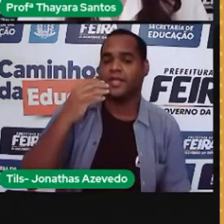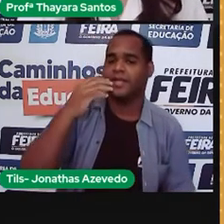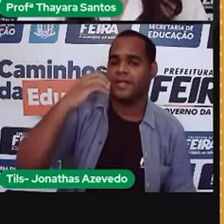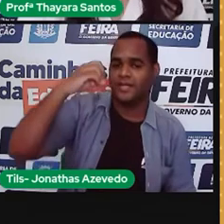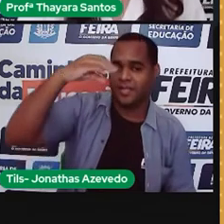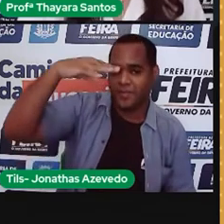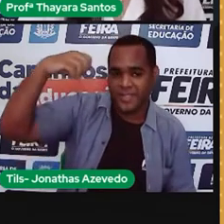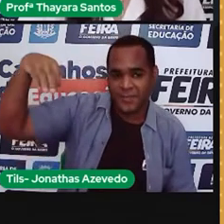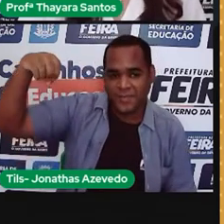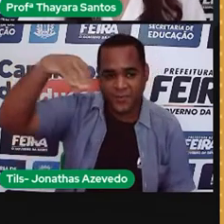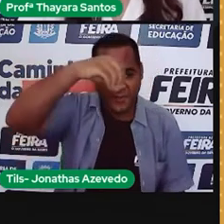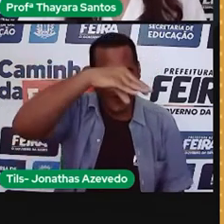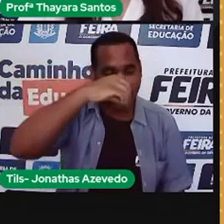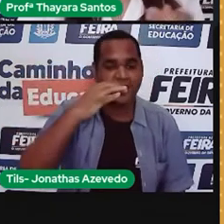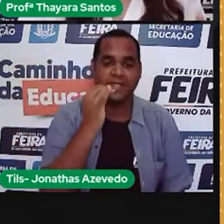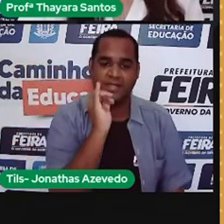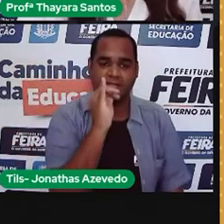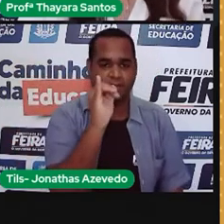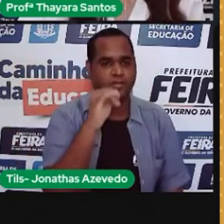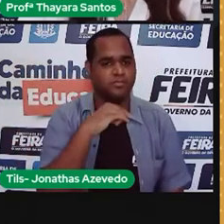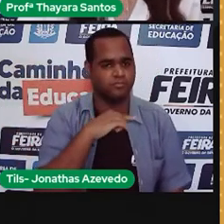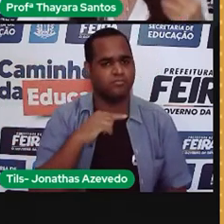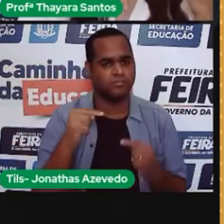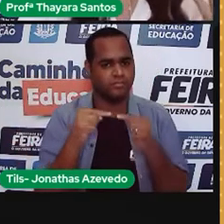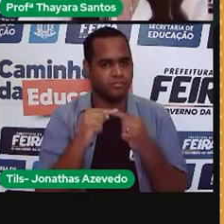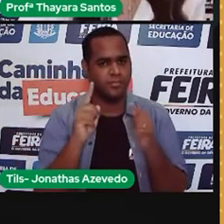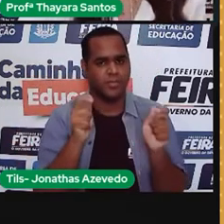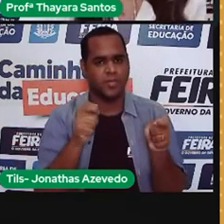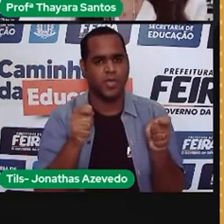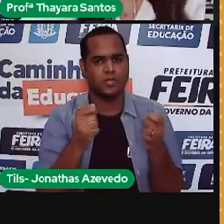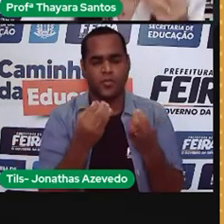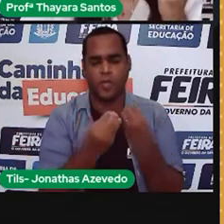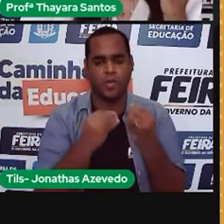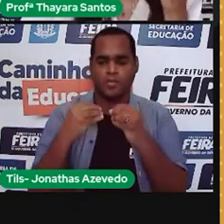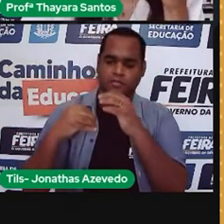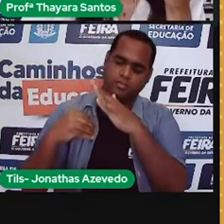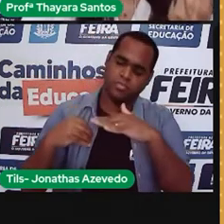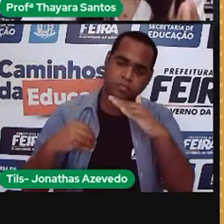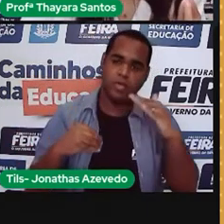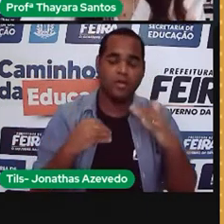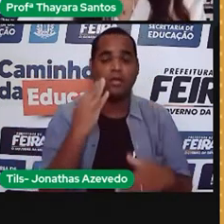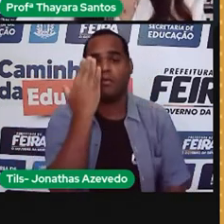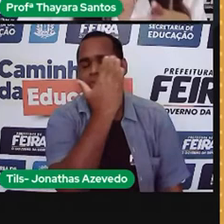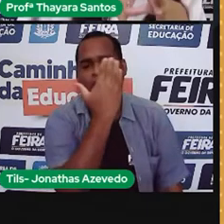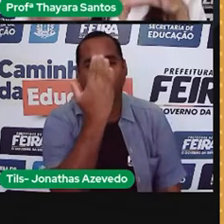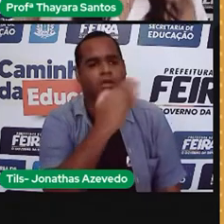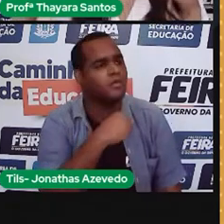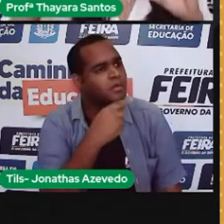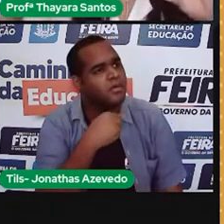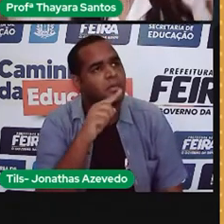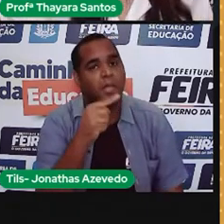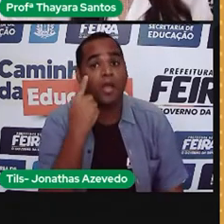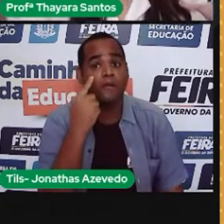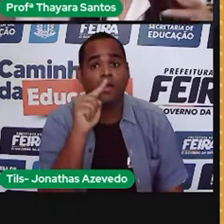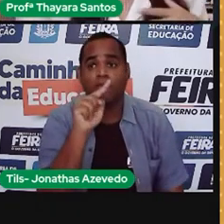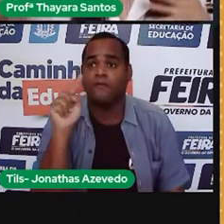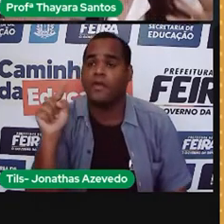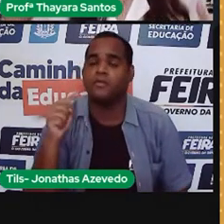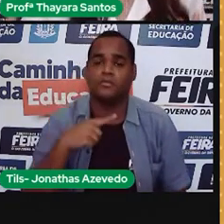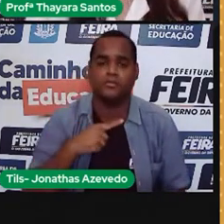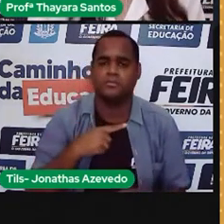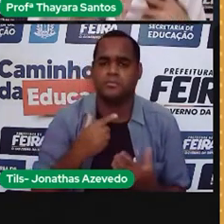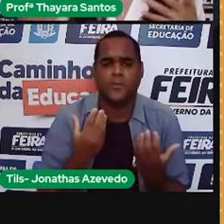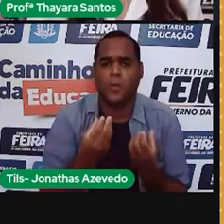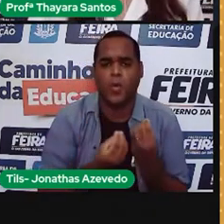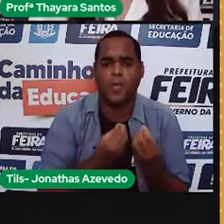luminosa também é uma energia que se propaga por meio de ondas. A gente não enxerga, mas a gente tem, a gente